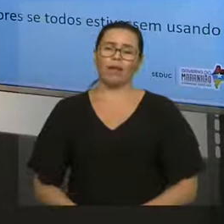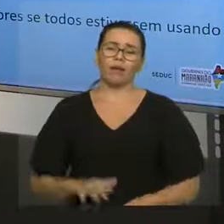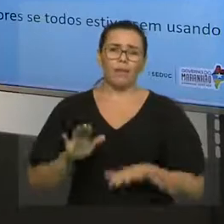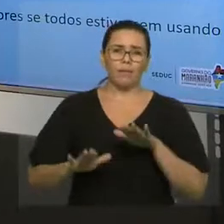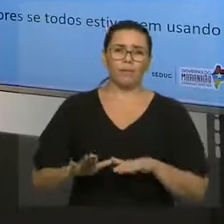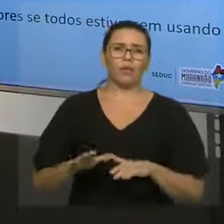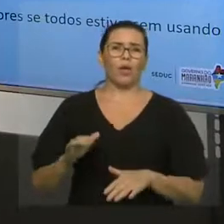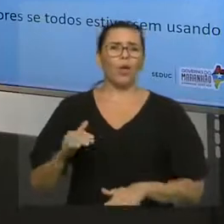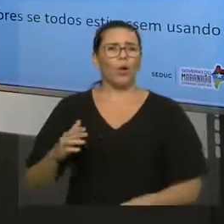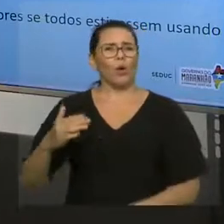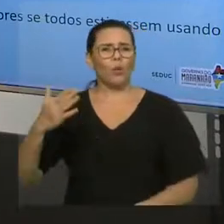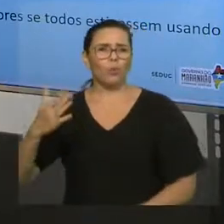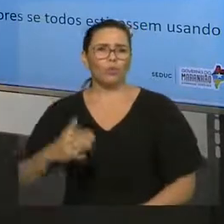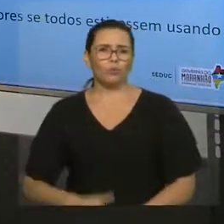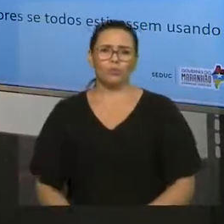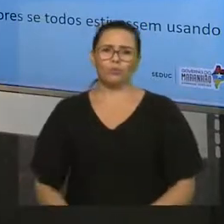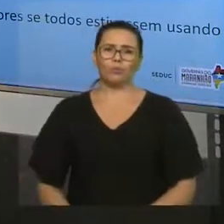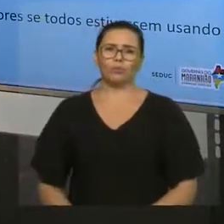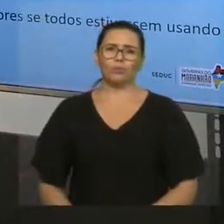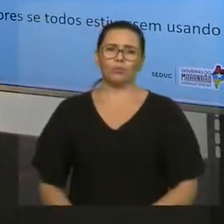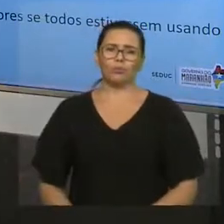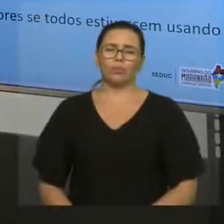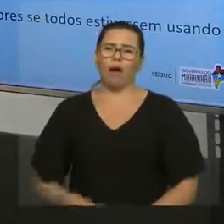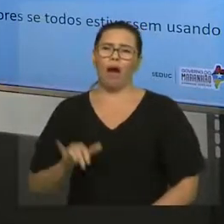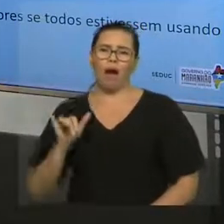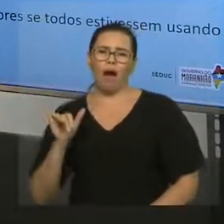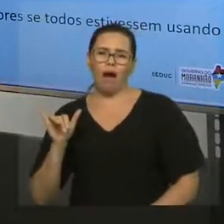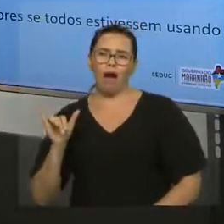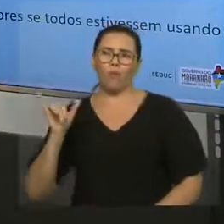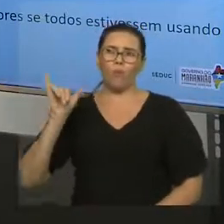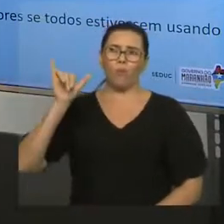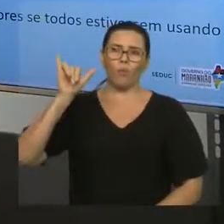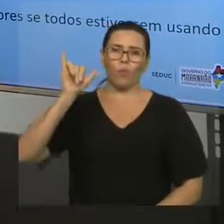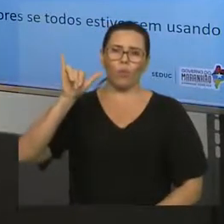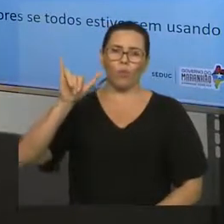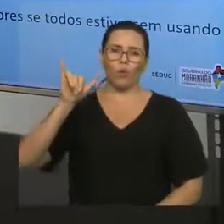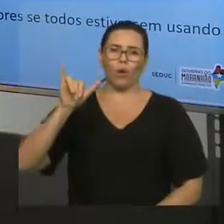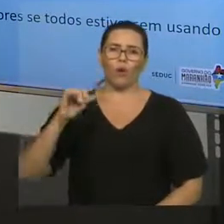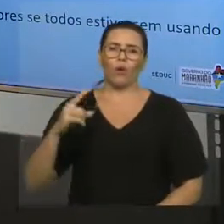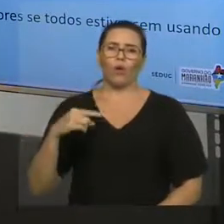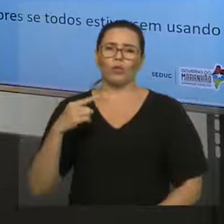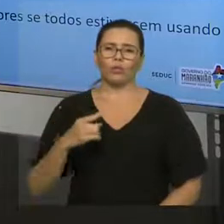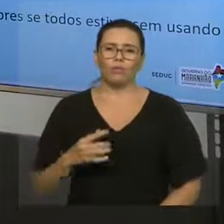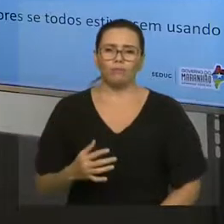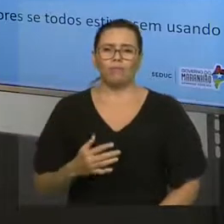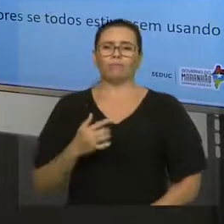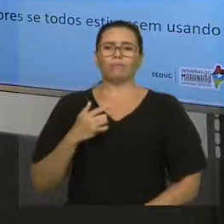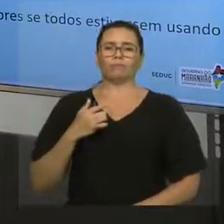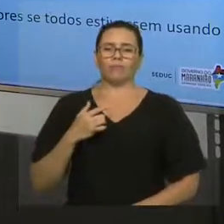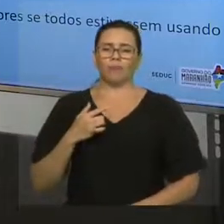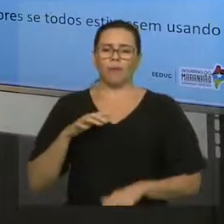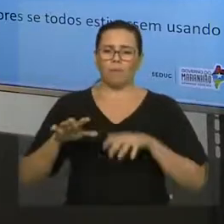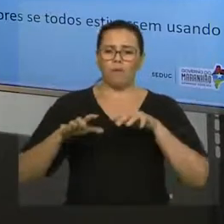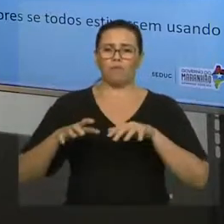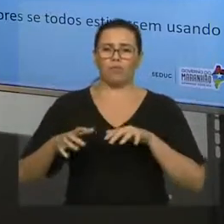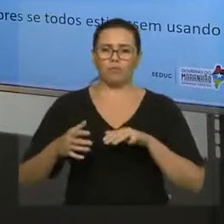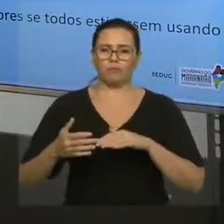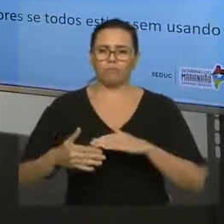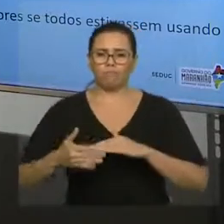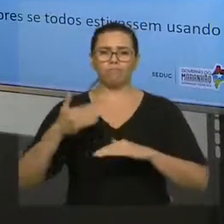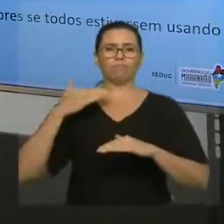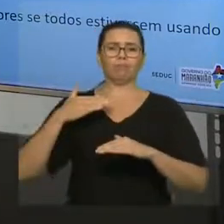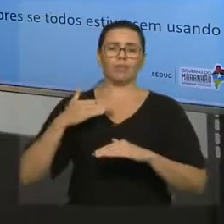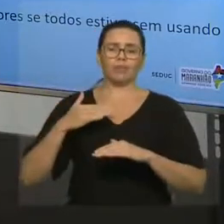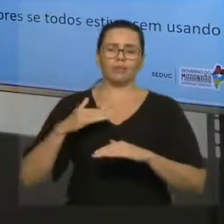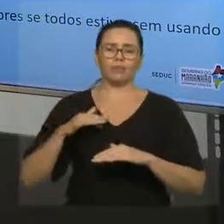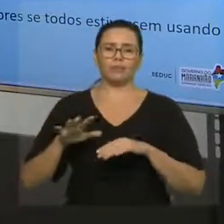decolar o nosso avião, ele vai estar no processo de decolar, que ele aciona toda a potência do